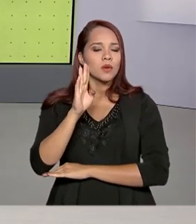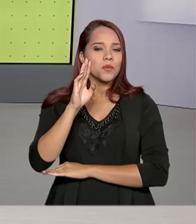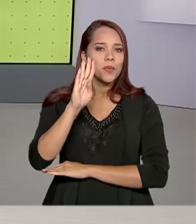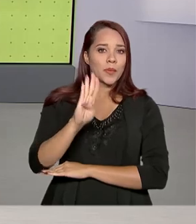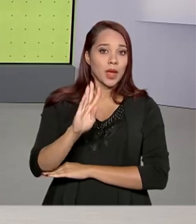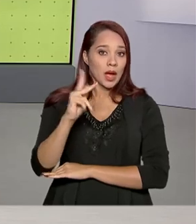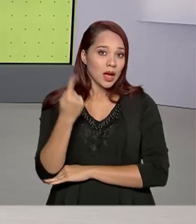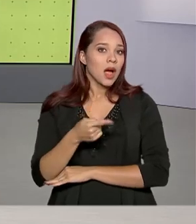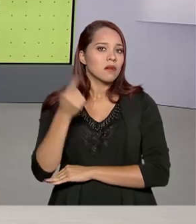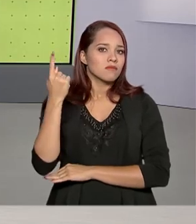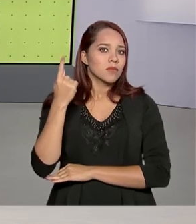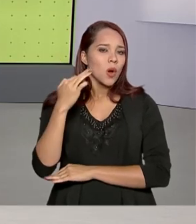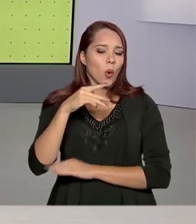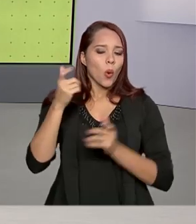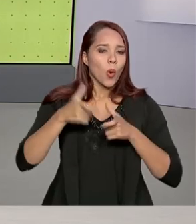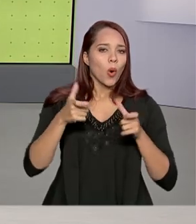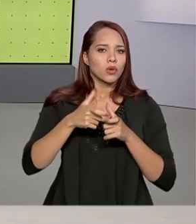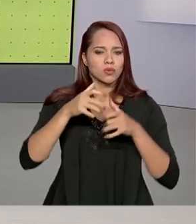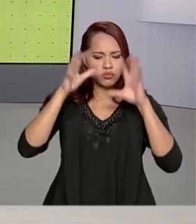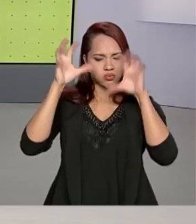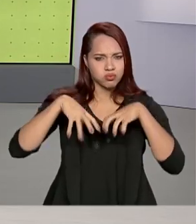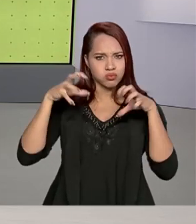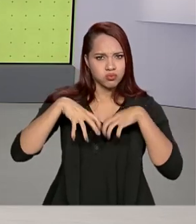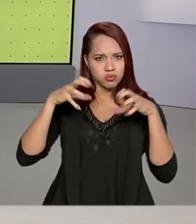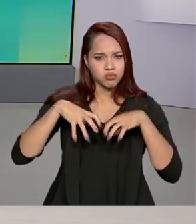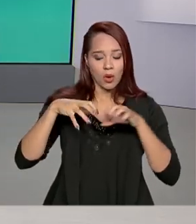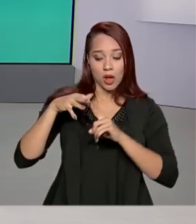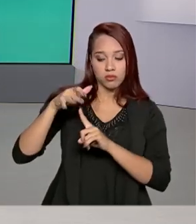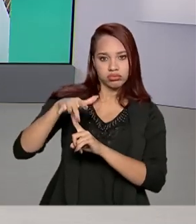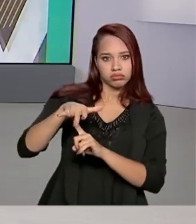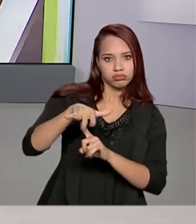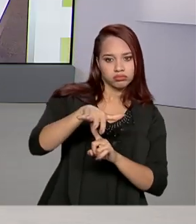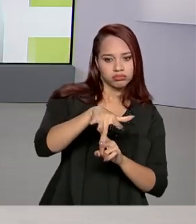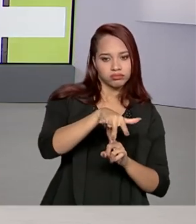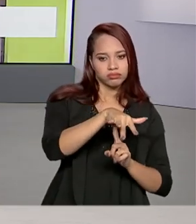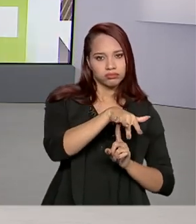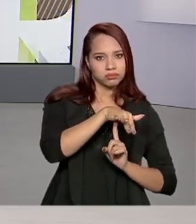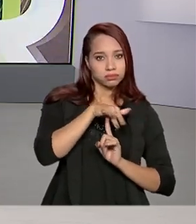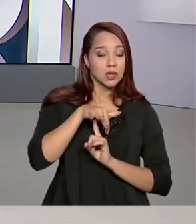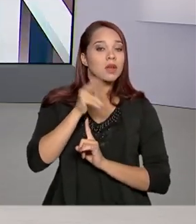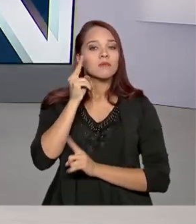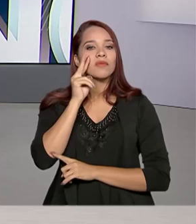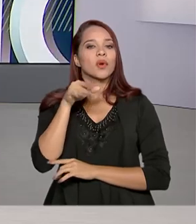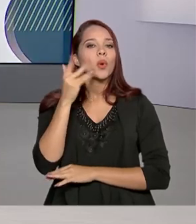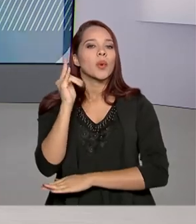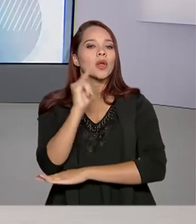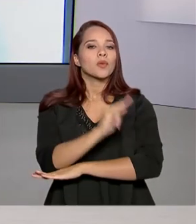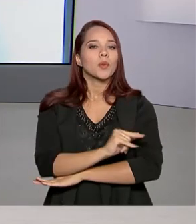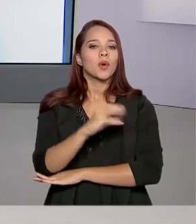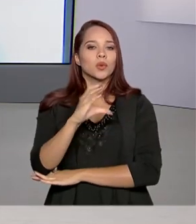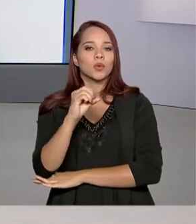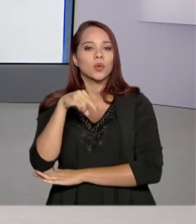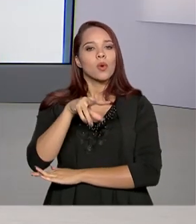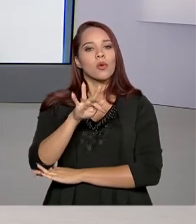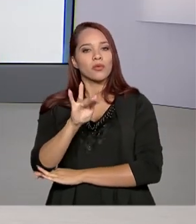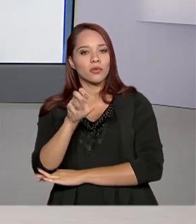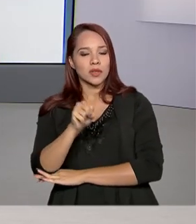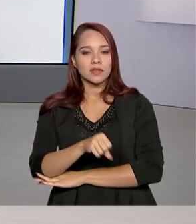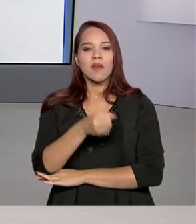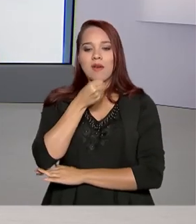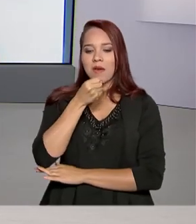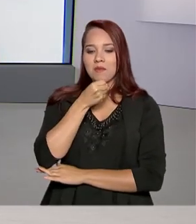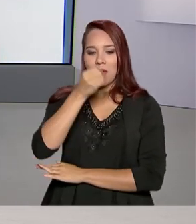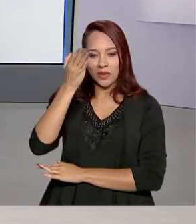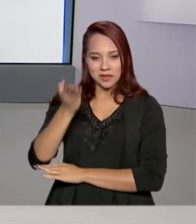sobrevoo nas áreas atingidas pelas fortes chuvas em Minas Gerais. Nós vamos ao aeroporto de Confins. A repórter Luana Karen